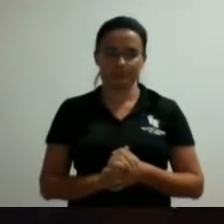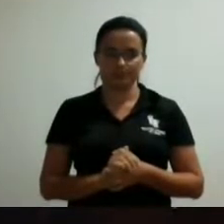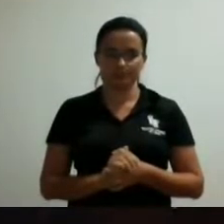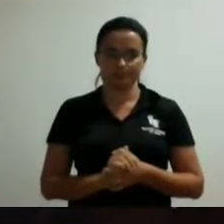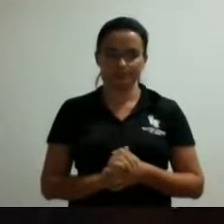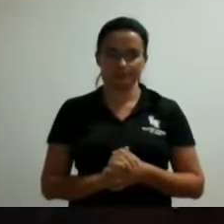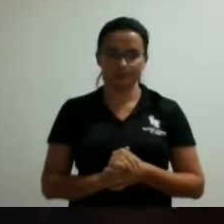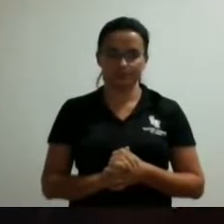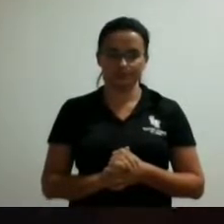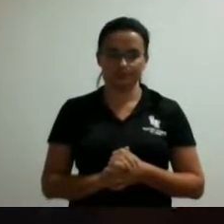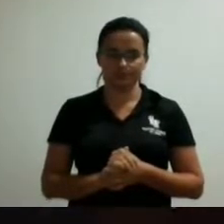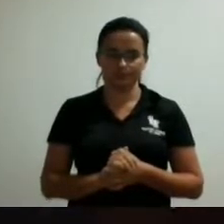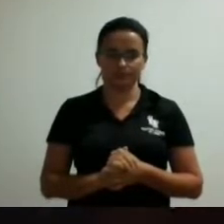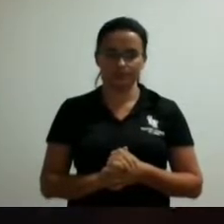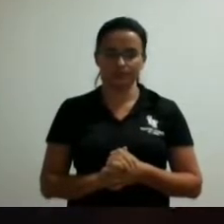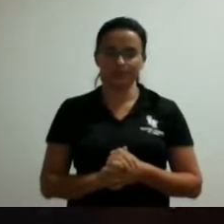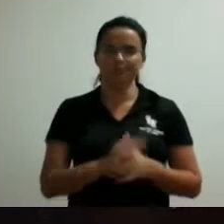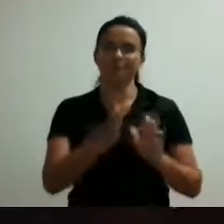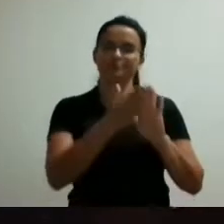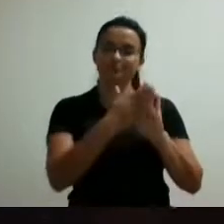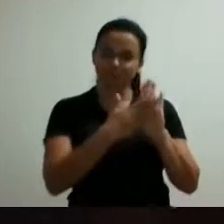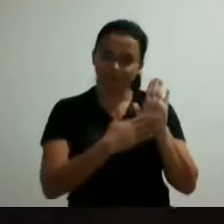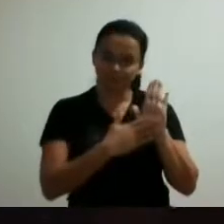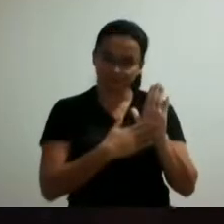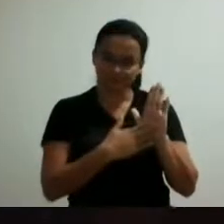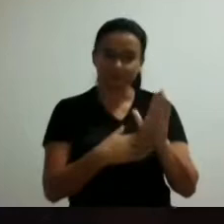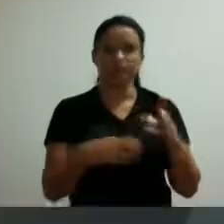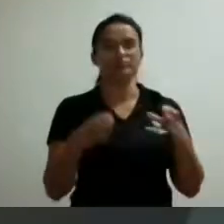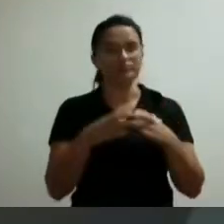que parecia também comissão especial